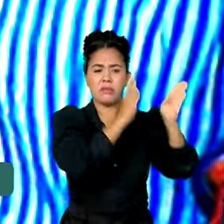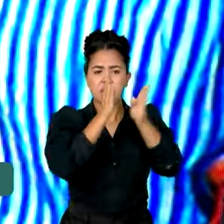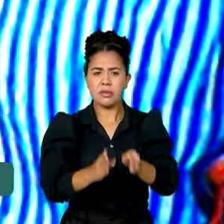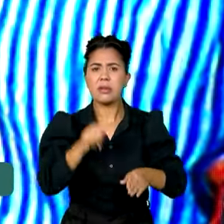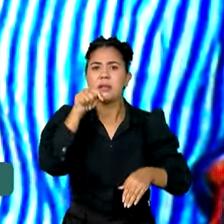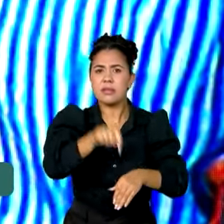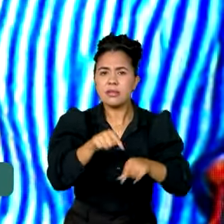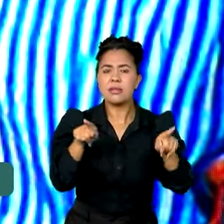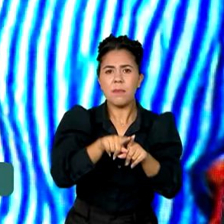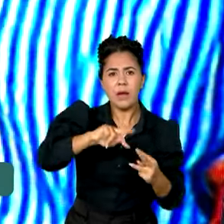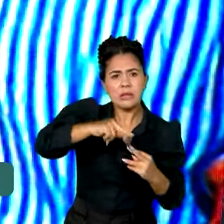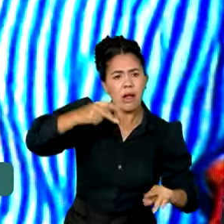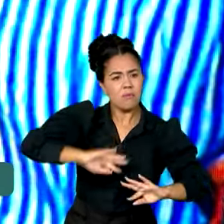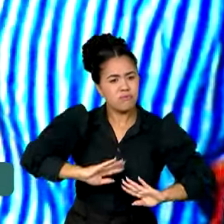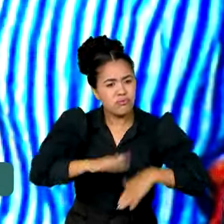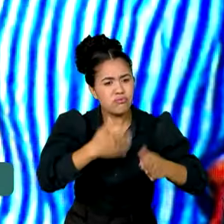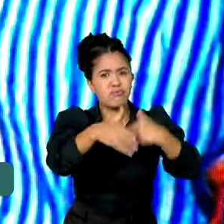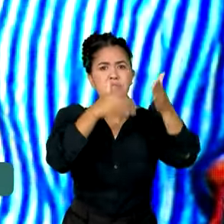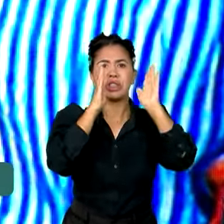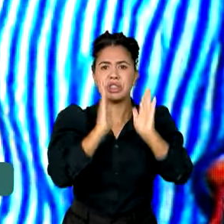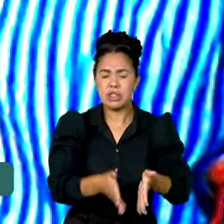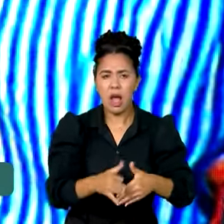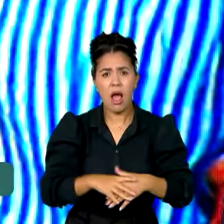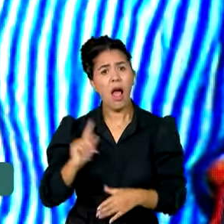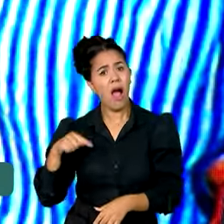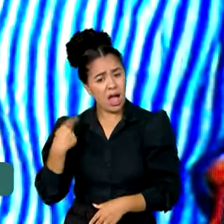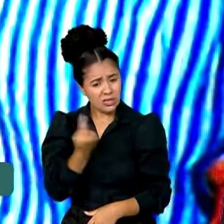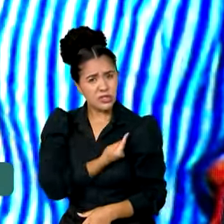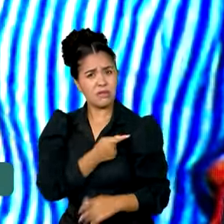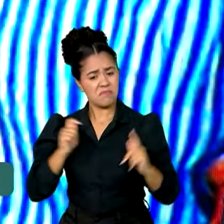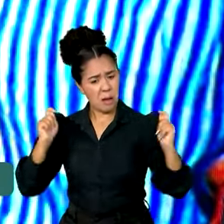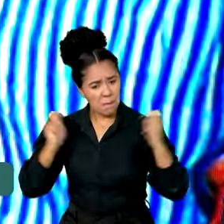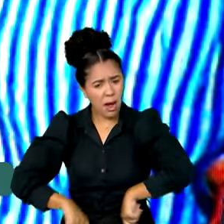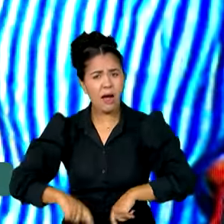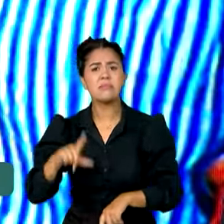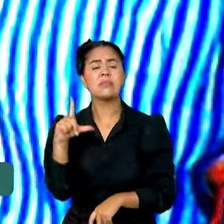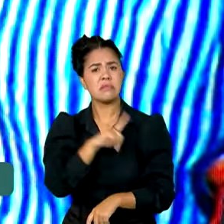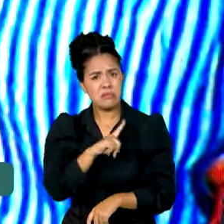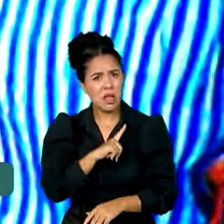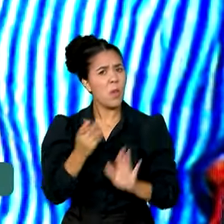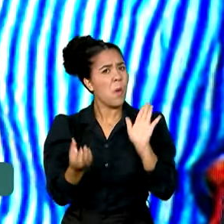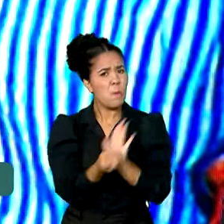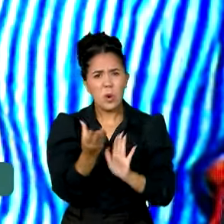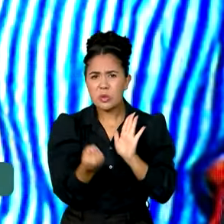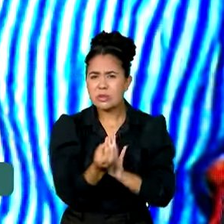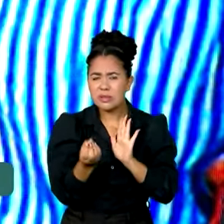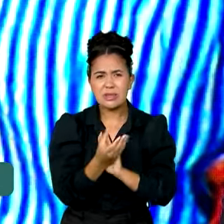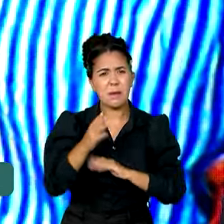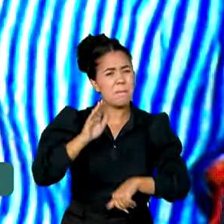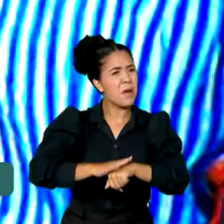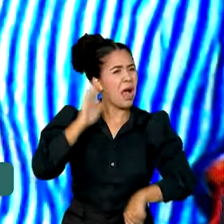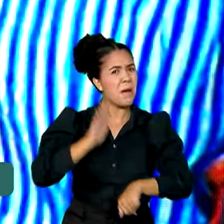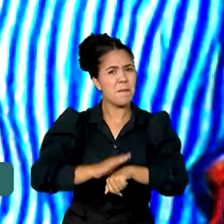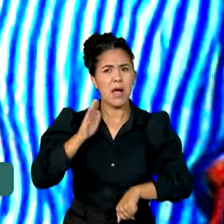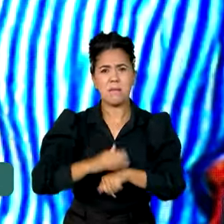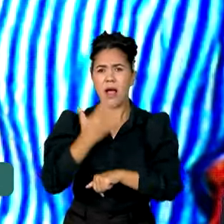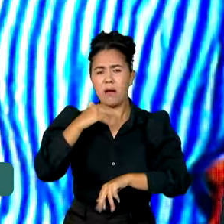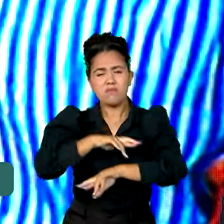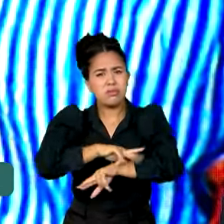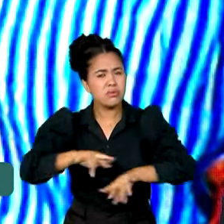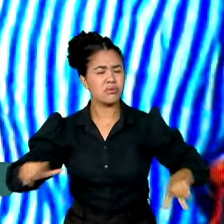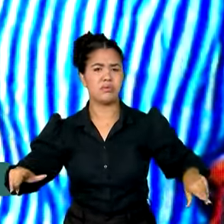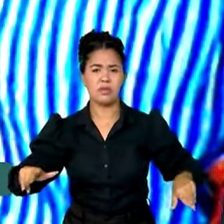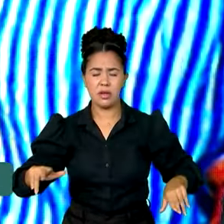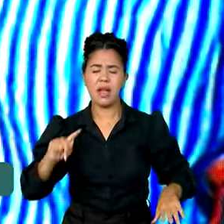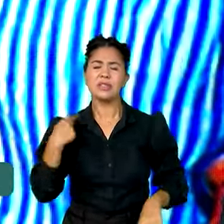genética. A gente é capaz de produzir muito mais alimento do que a gente consome. Nós